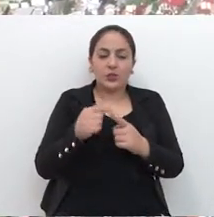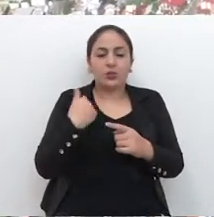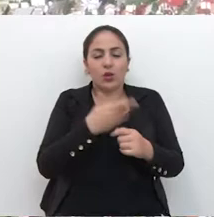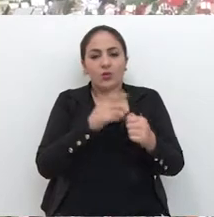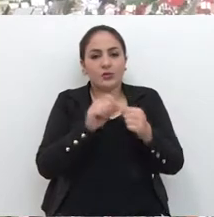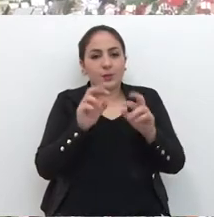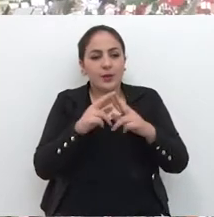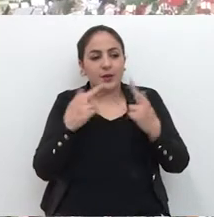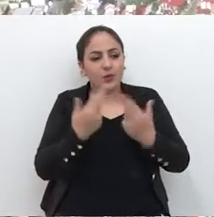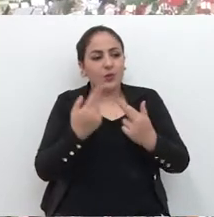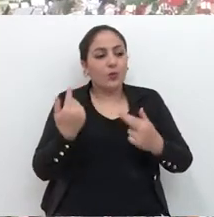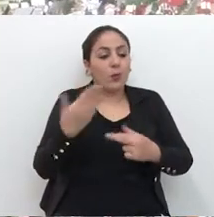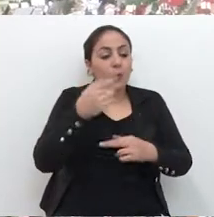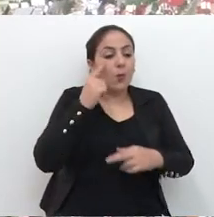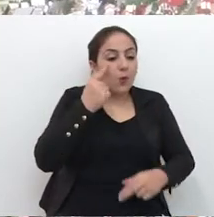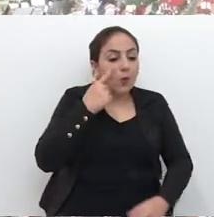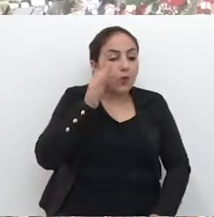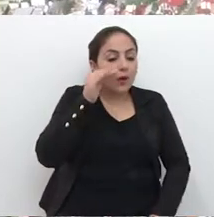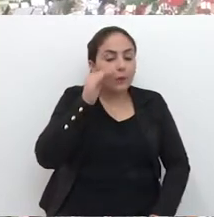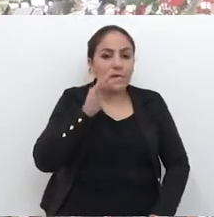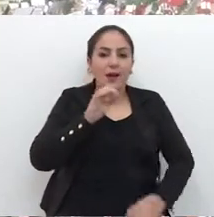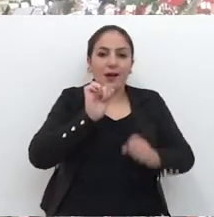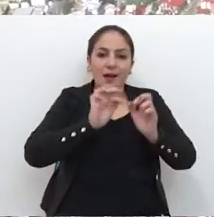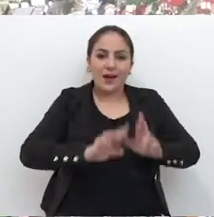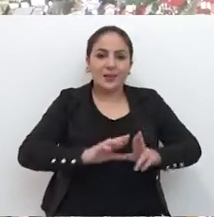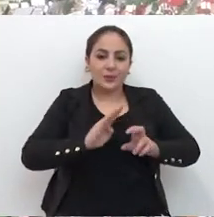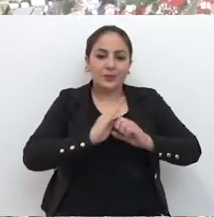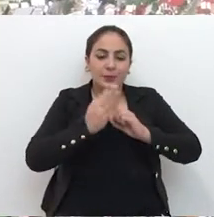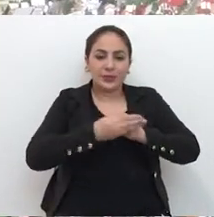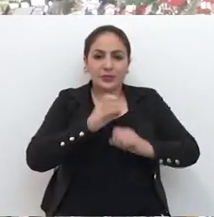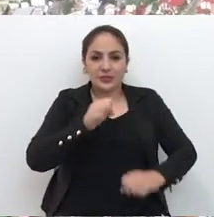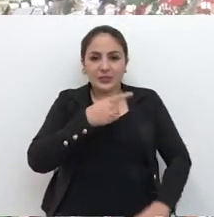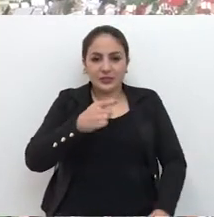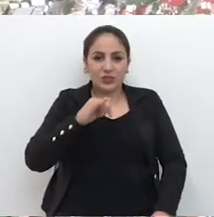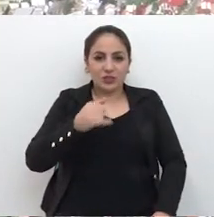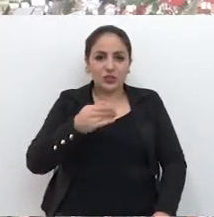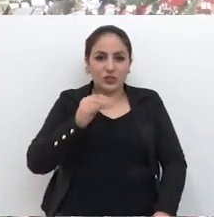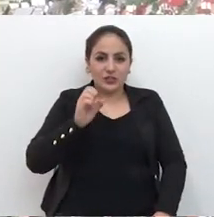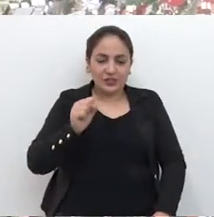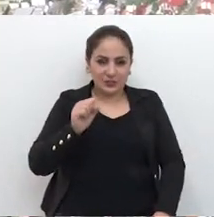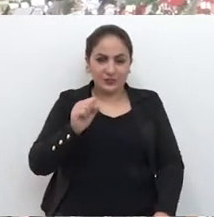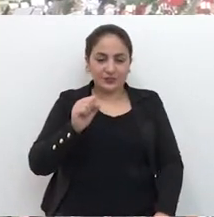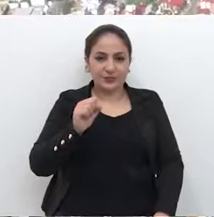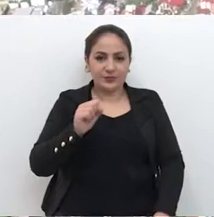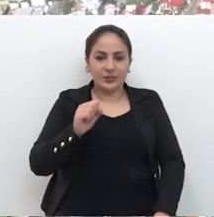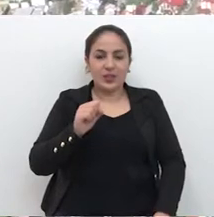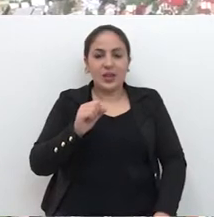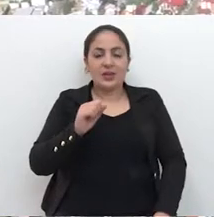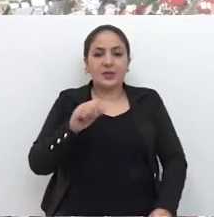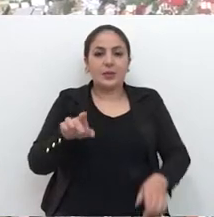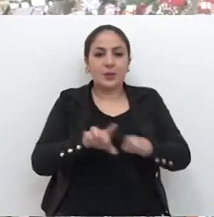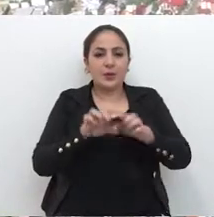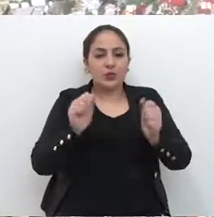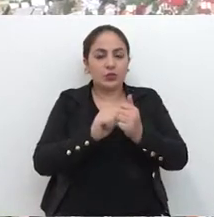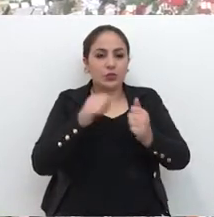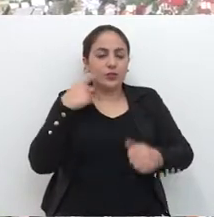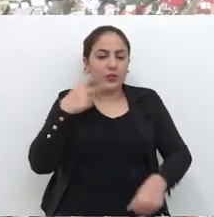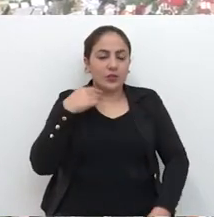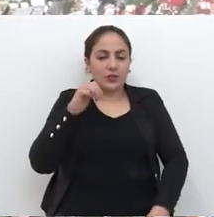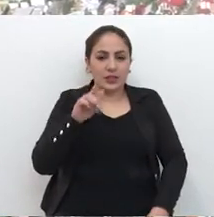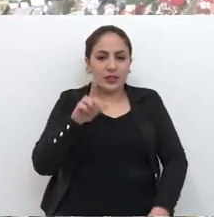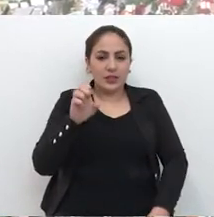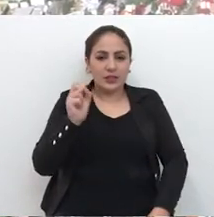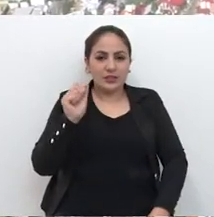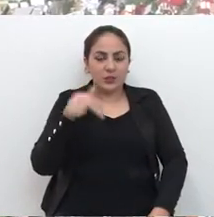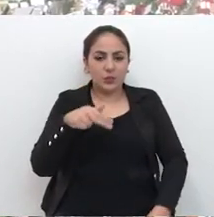nós nos reunimos com eles, fomos olhar uma área lá no bairro São José, junto à Associação de Moradores do bairro São José, juntamente com o vereador Gleison